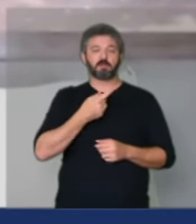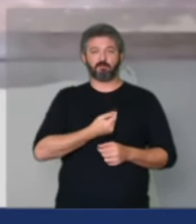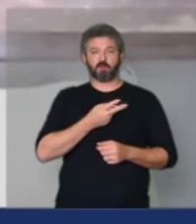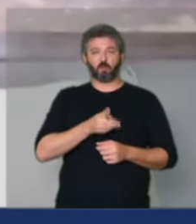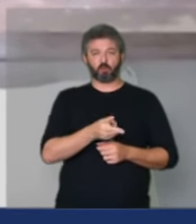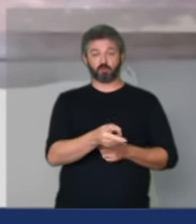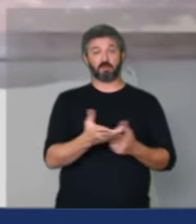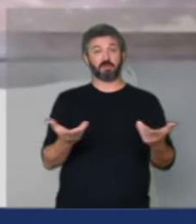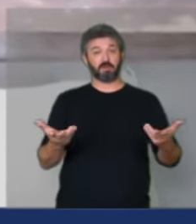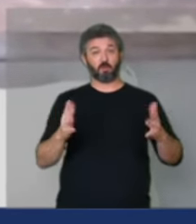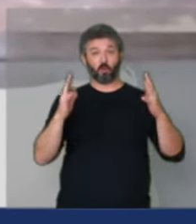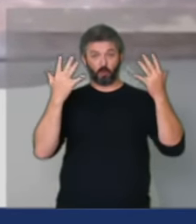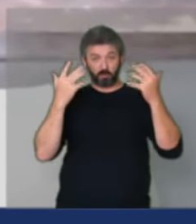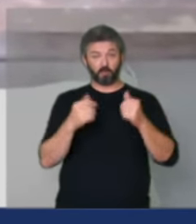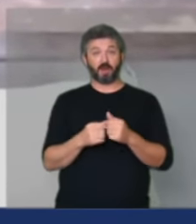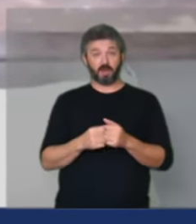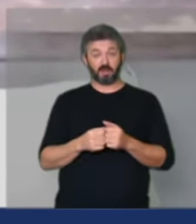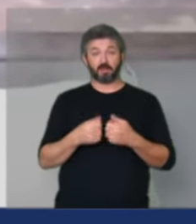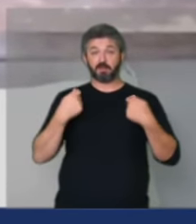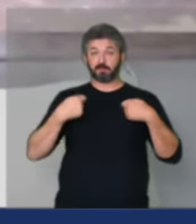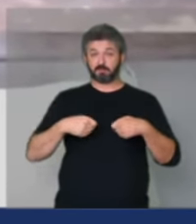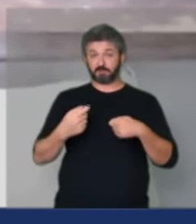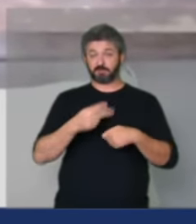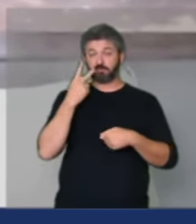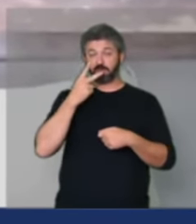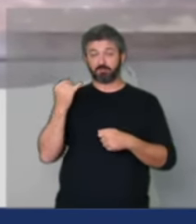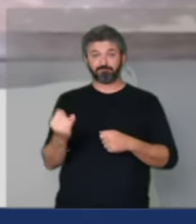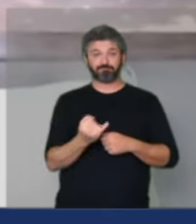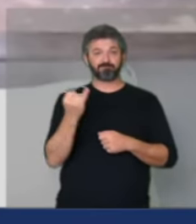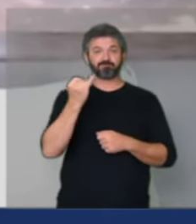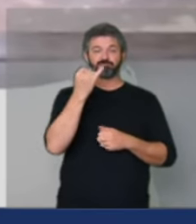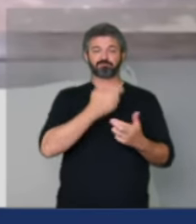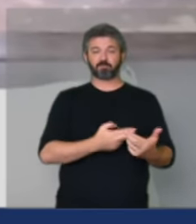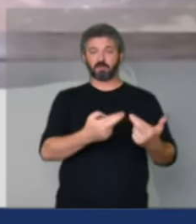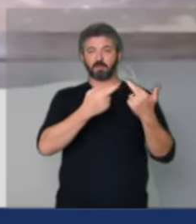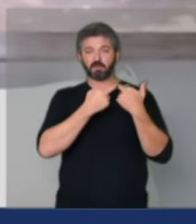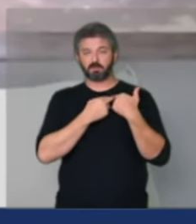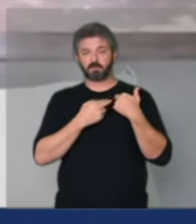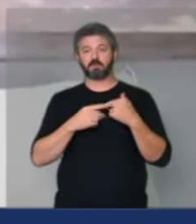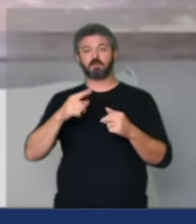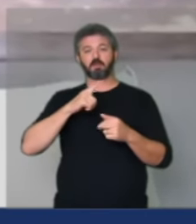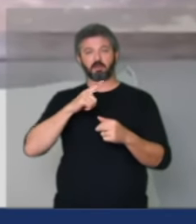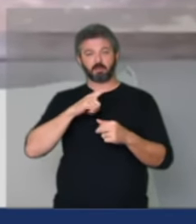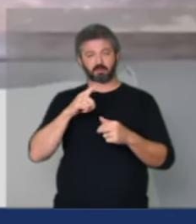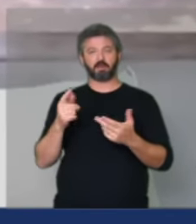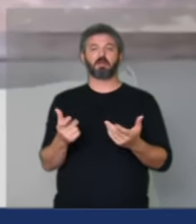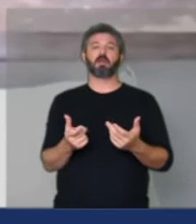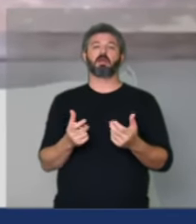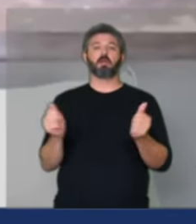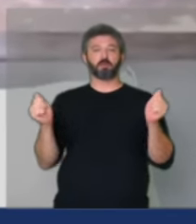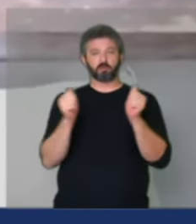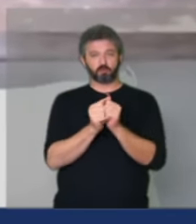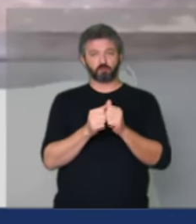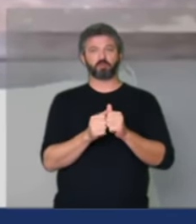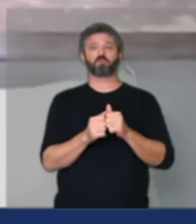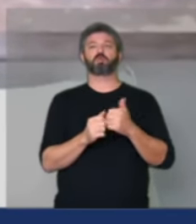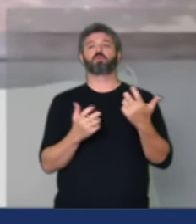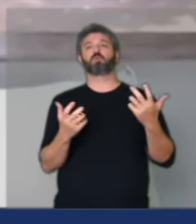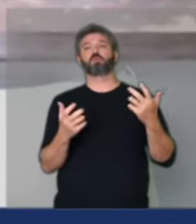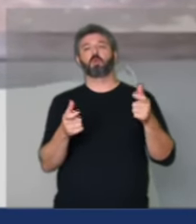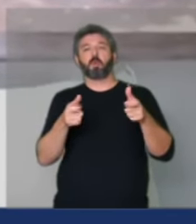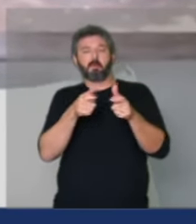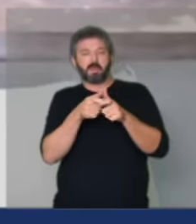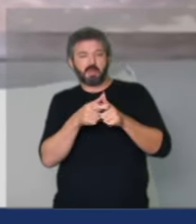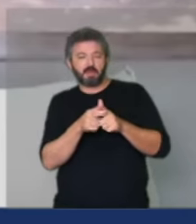comemoração cabe registrar o importante papel que desempenha junto aos pequenos e